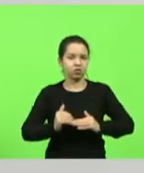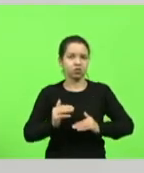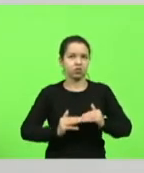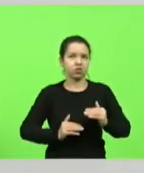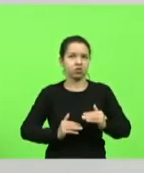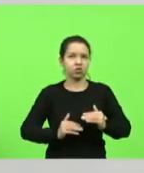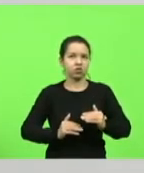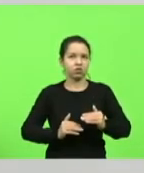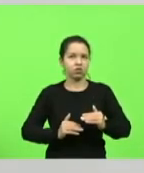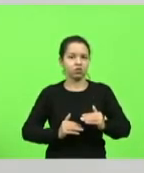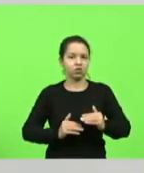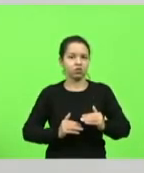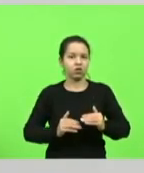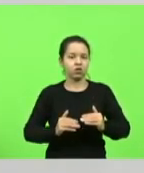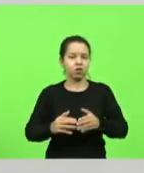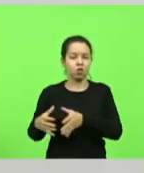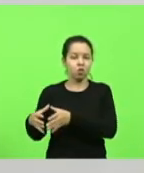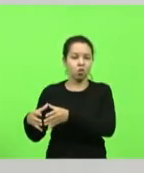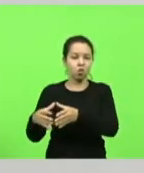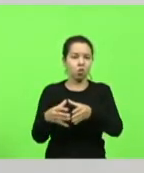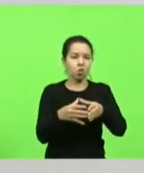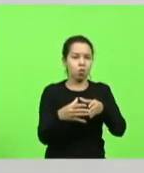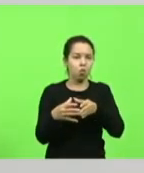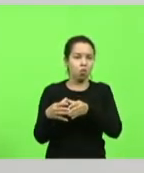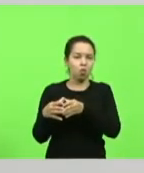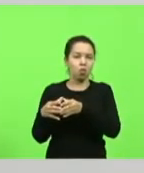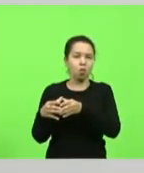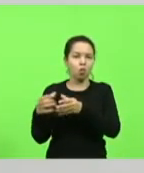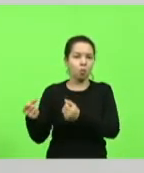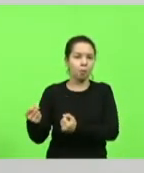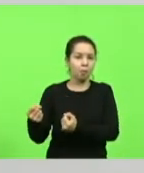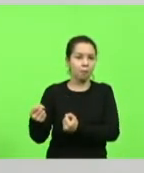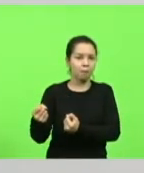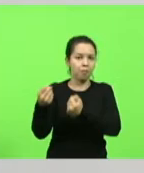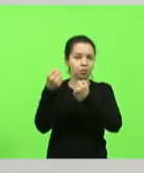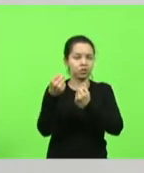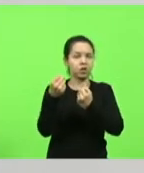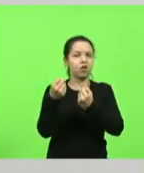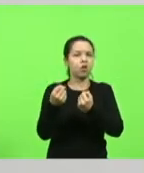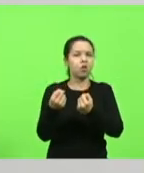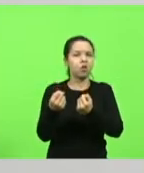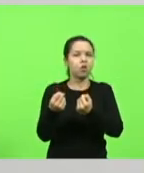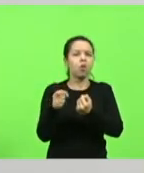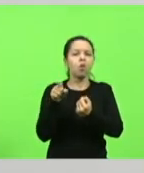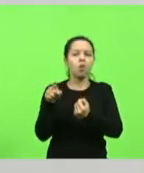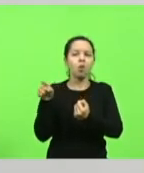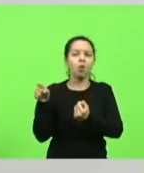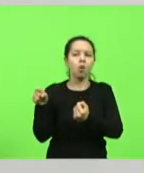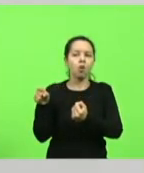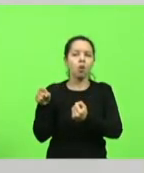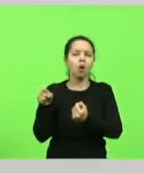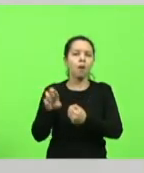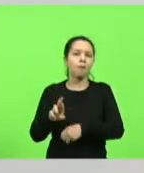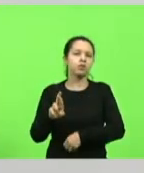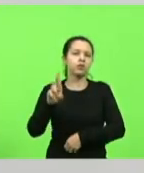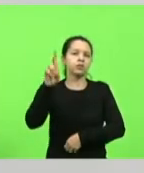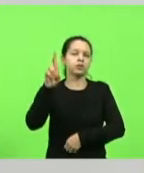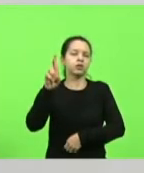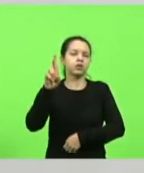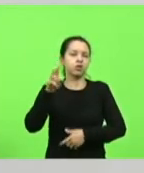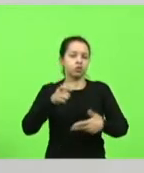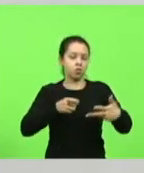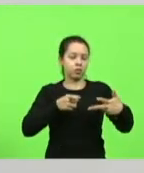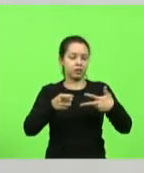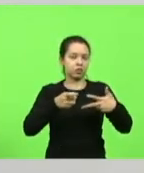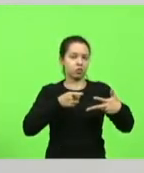de poderes qual é a atividade qual é a incumbência do poder executivo